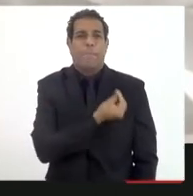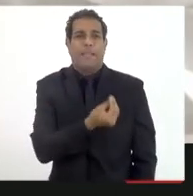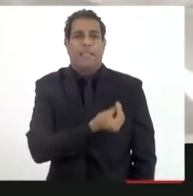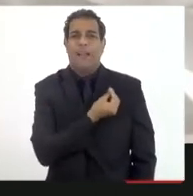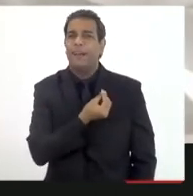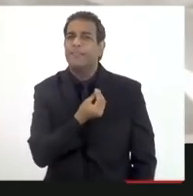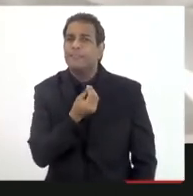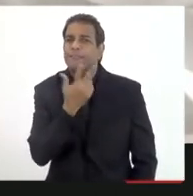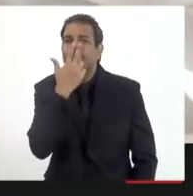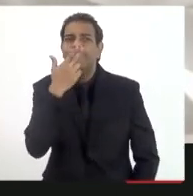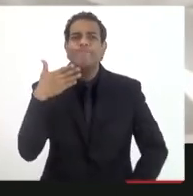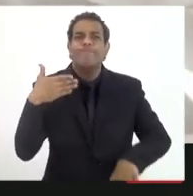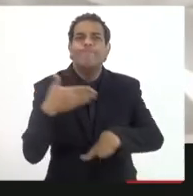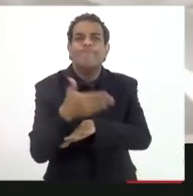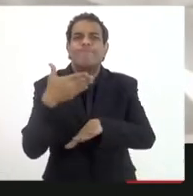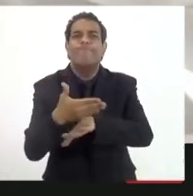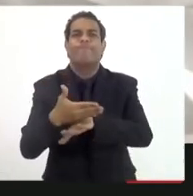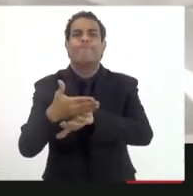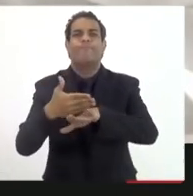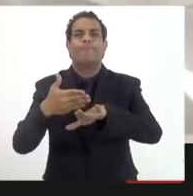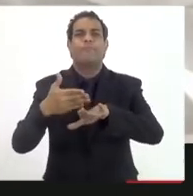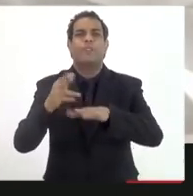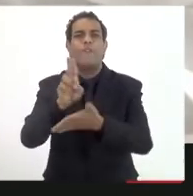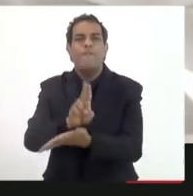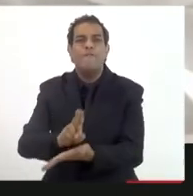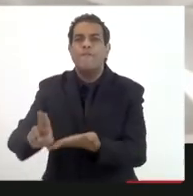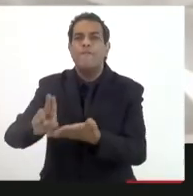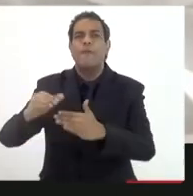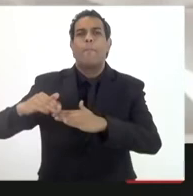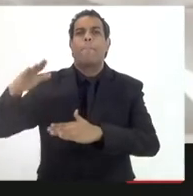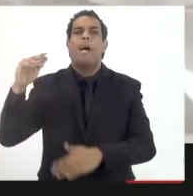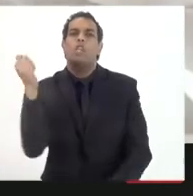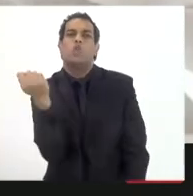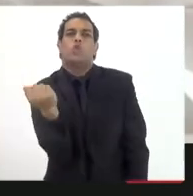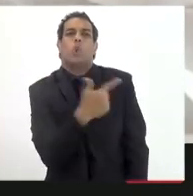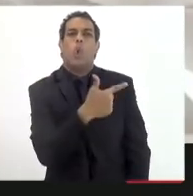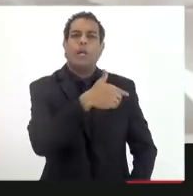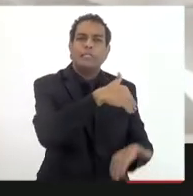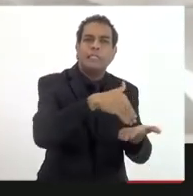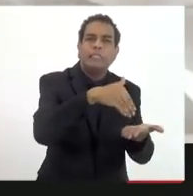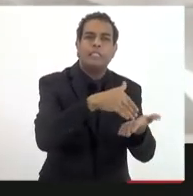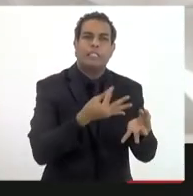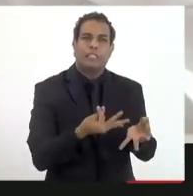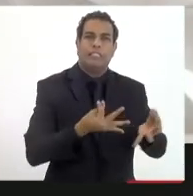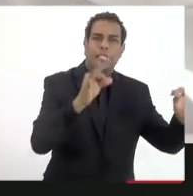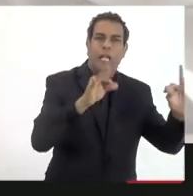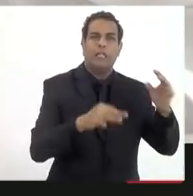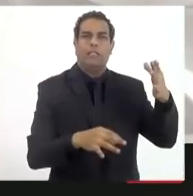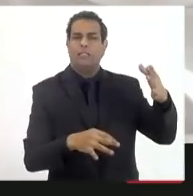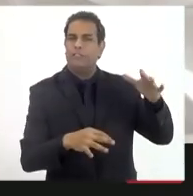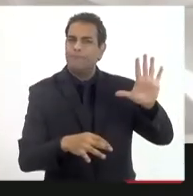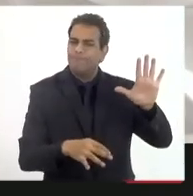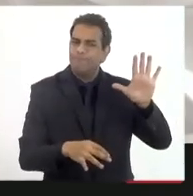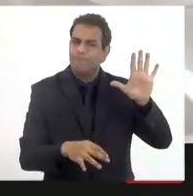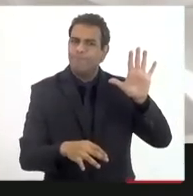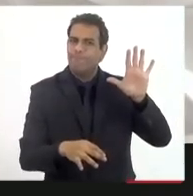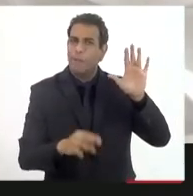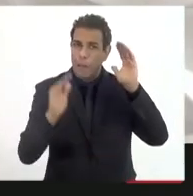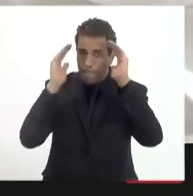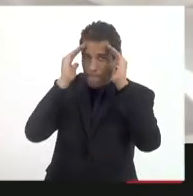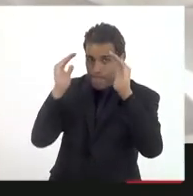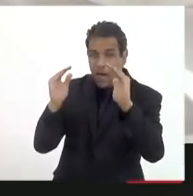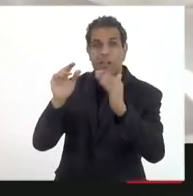universidades do que da própria Secretaria da Ciência e Tecnologia, com todo respeito ao secretário, mas eu acho que a